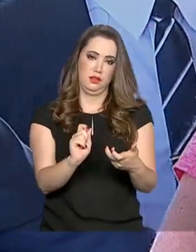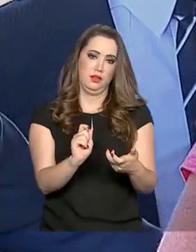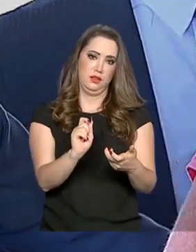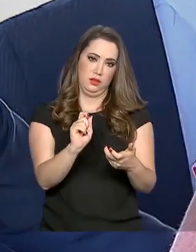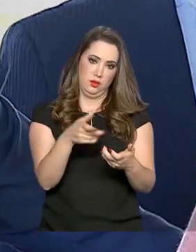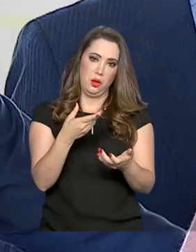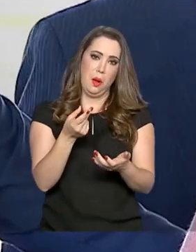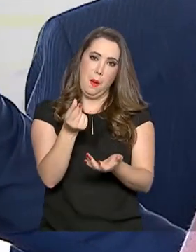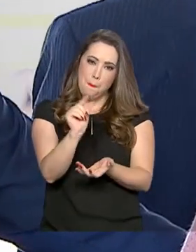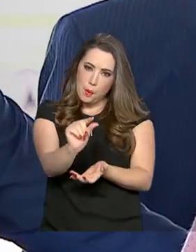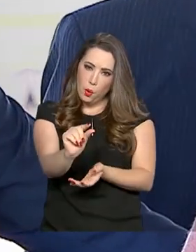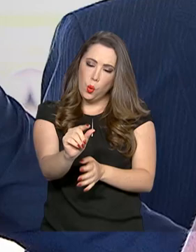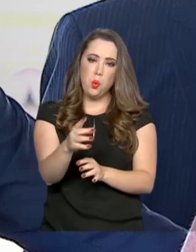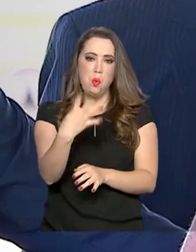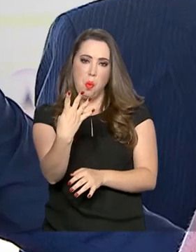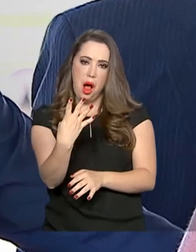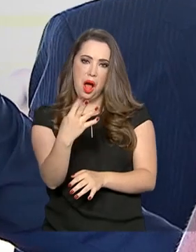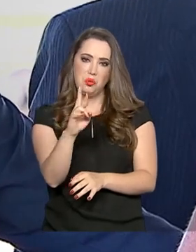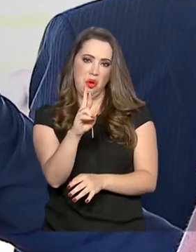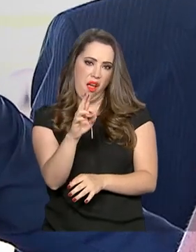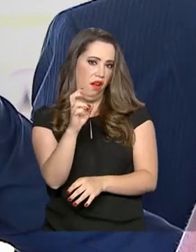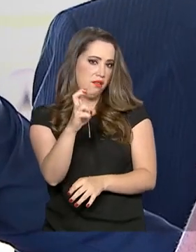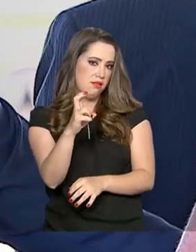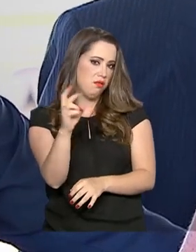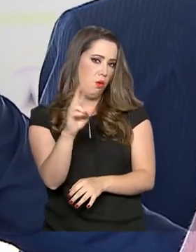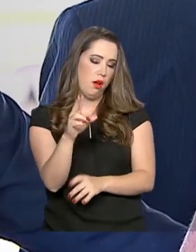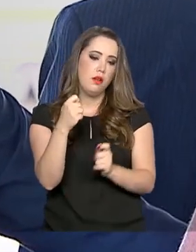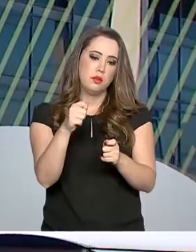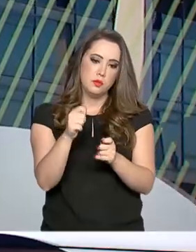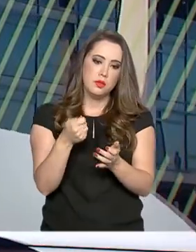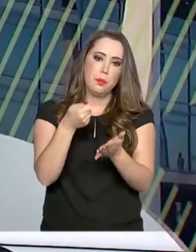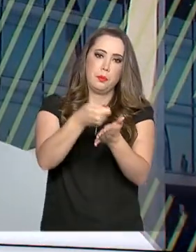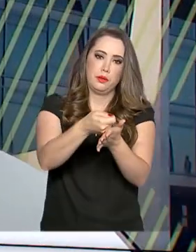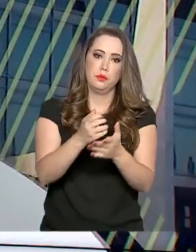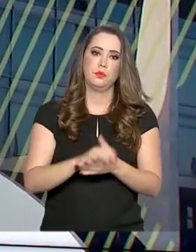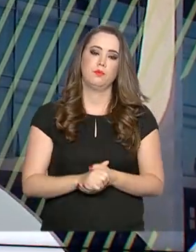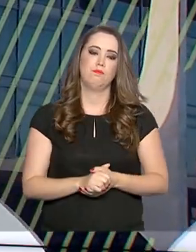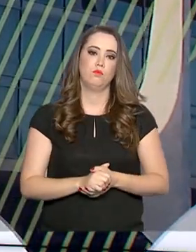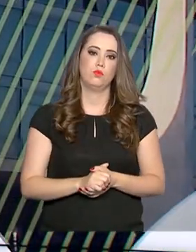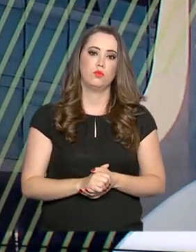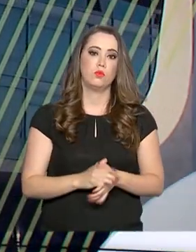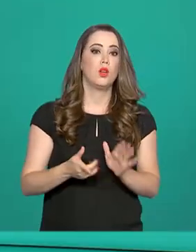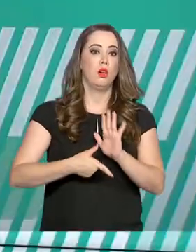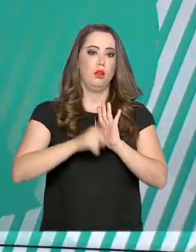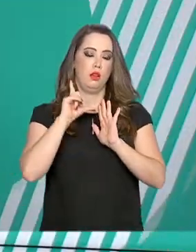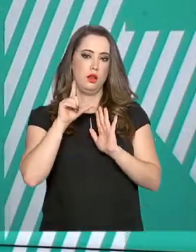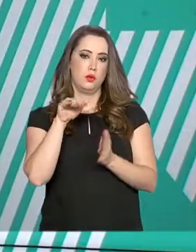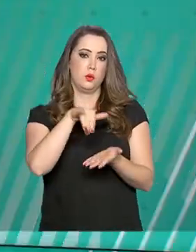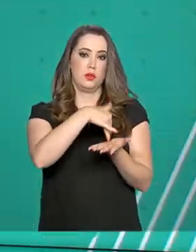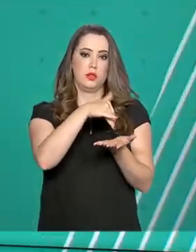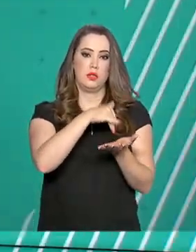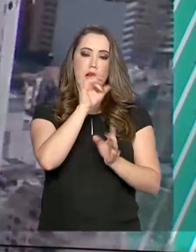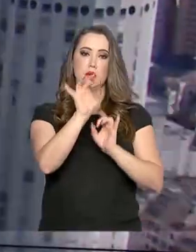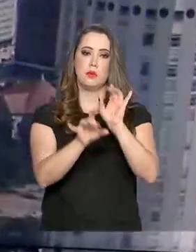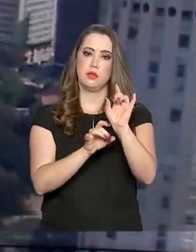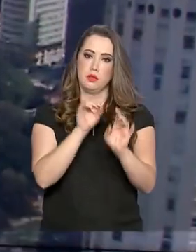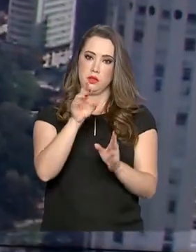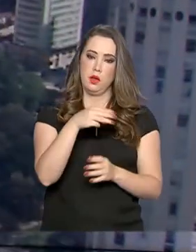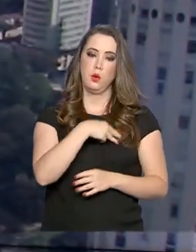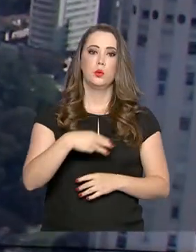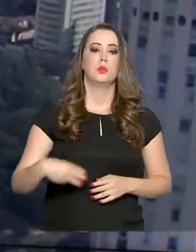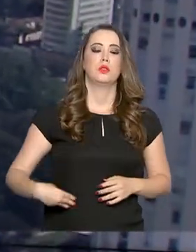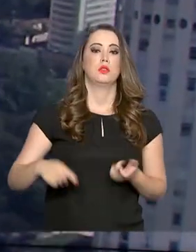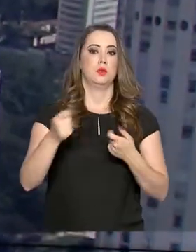apesar de ser pouco, aumento de R$ 4,00, 5,00, a tem que recompor. E agora há pouco, o secretário especial de